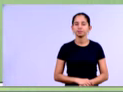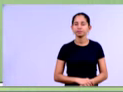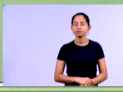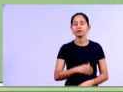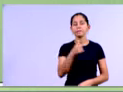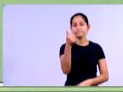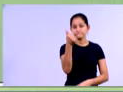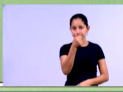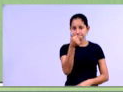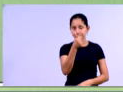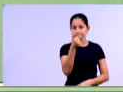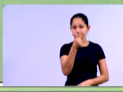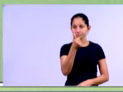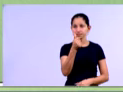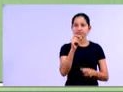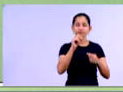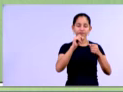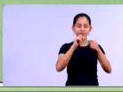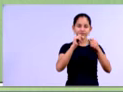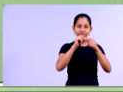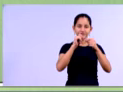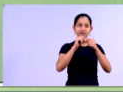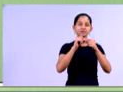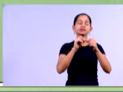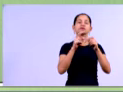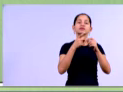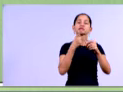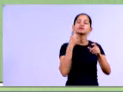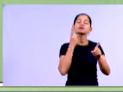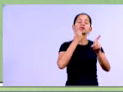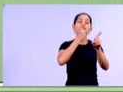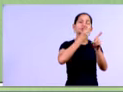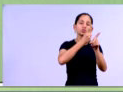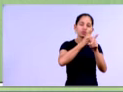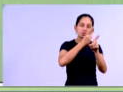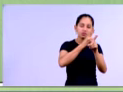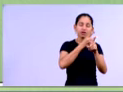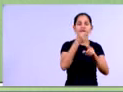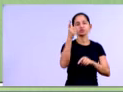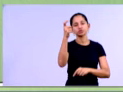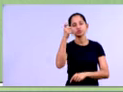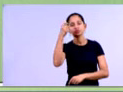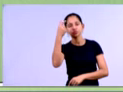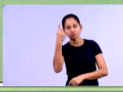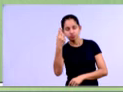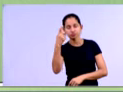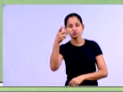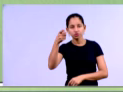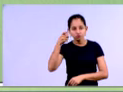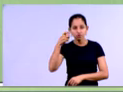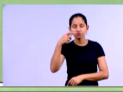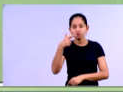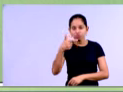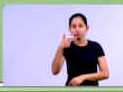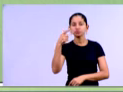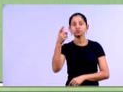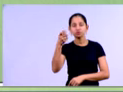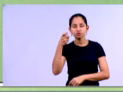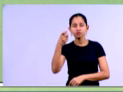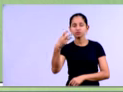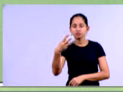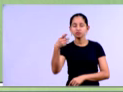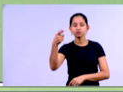Primeiro, vamos compor, né, o X1, né, o X2, o X3, o X4 e o X5, né?